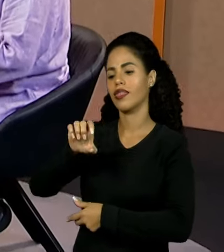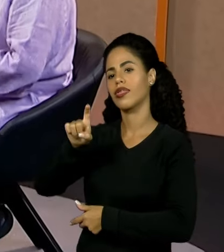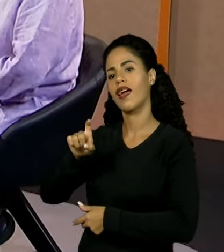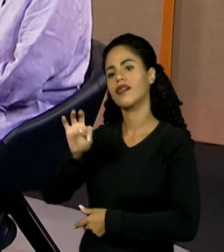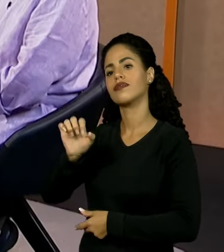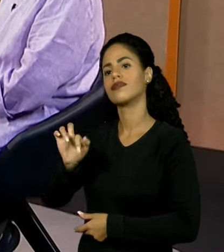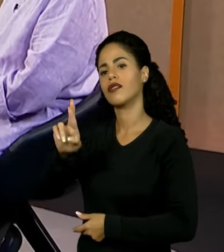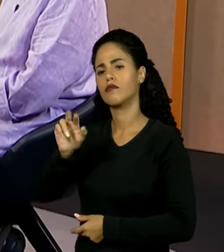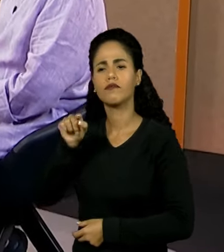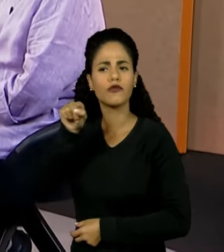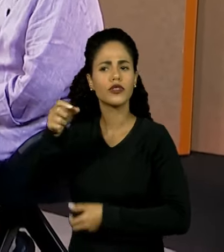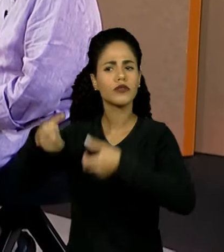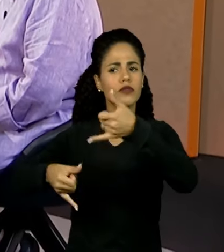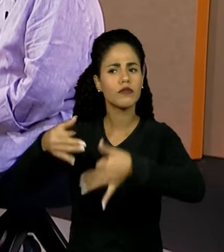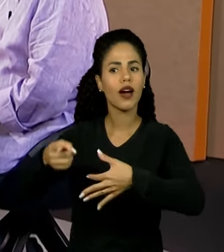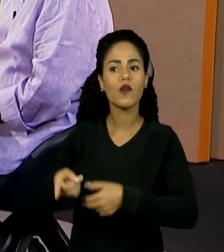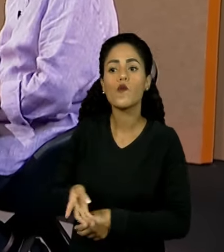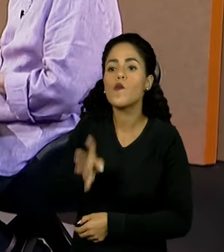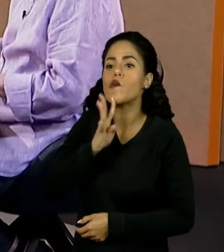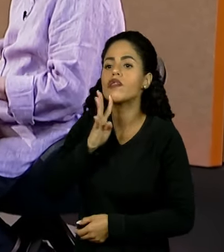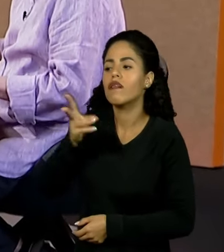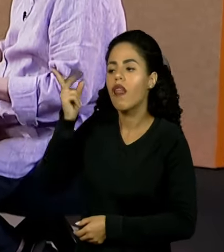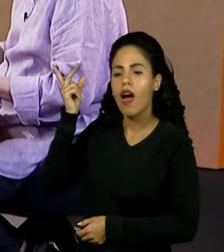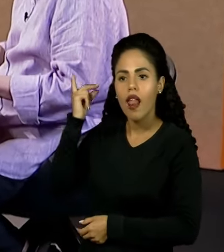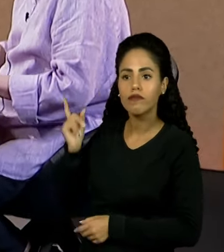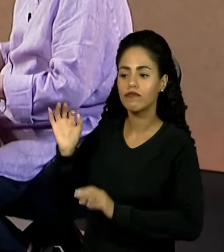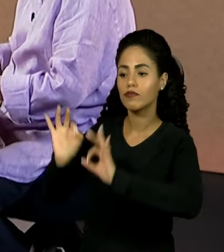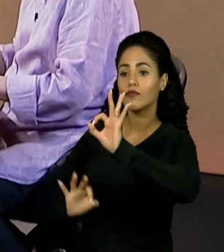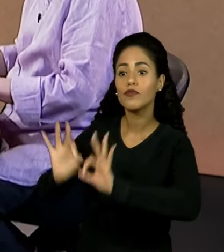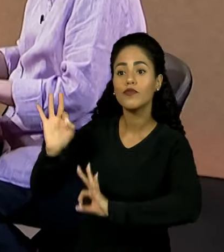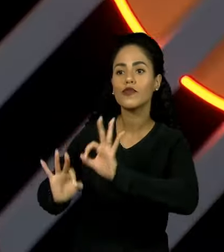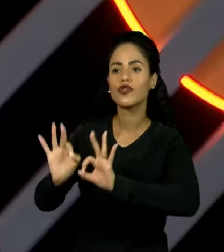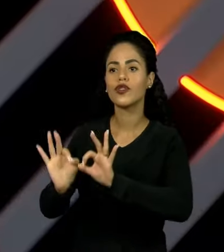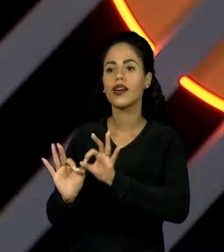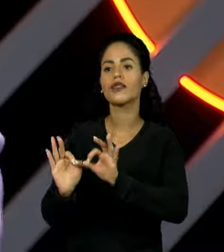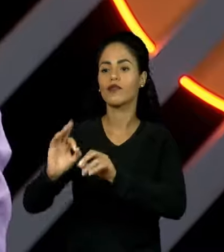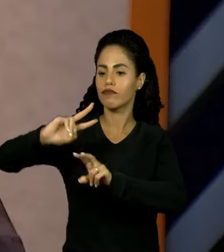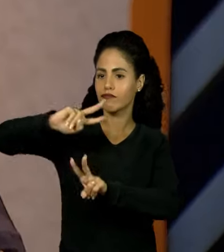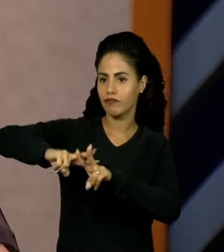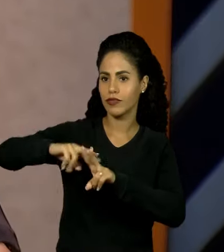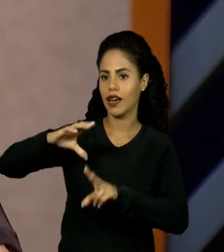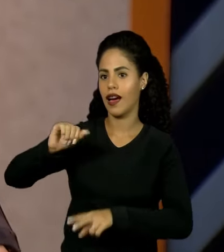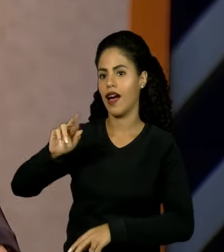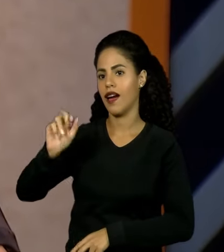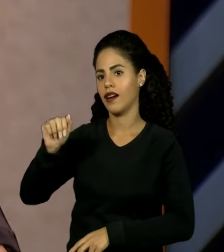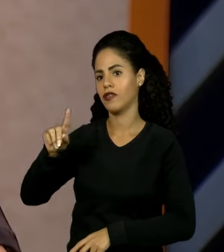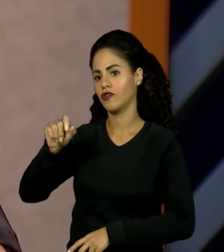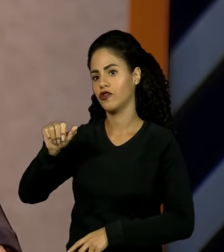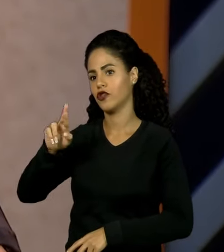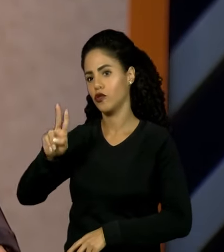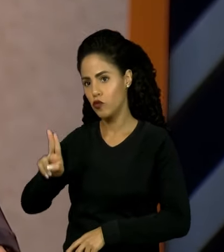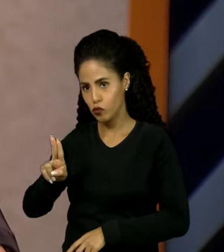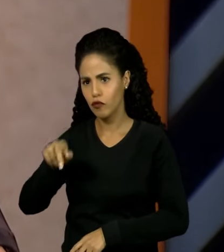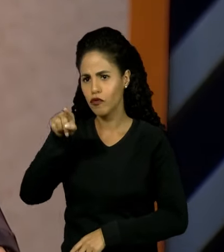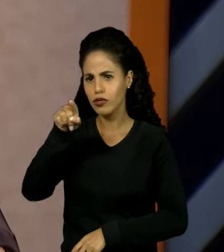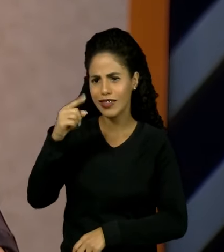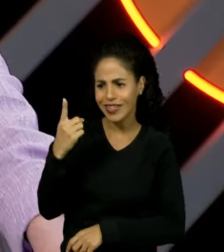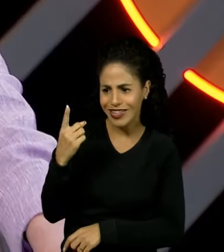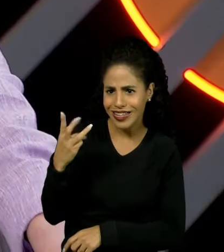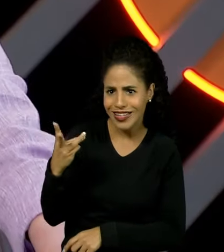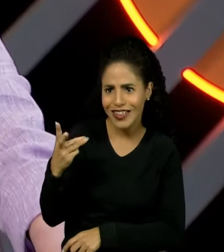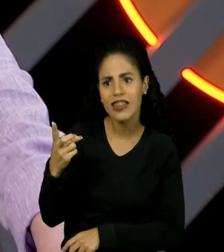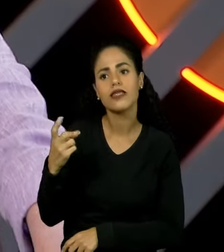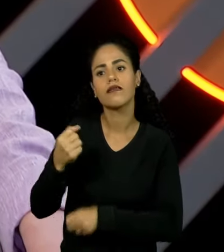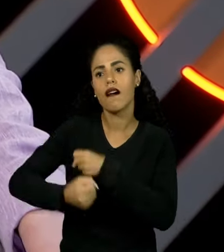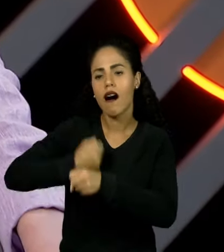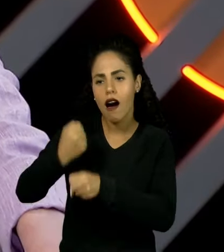Vocês contaram que se conheceram em um projeto social no Carandiru. Dexter ficou preso durante 13 anos, como